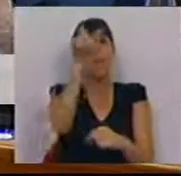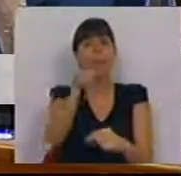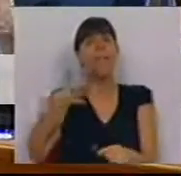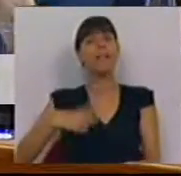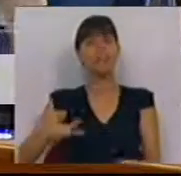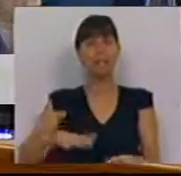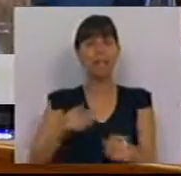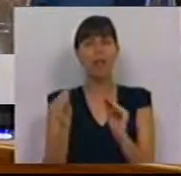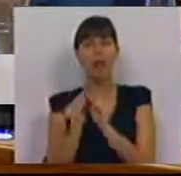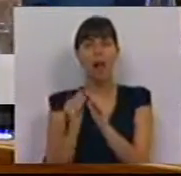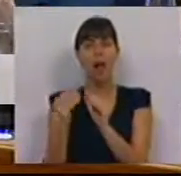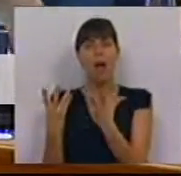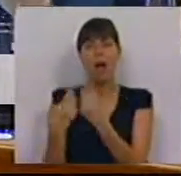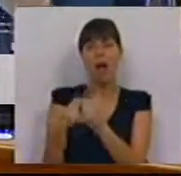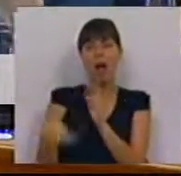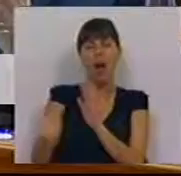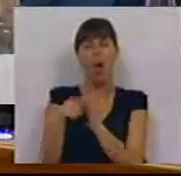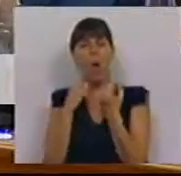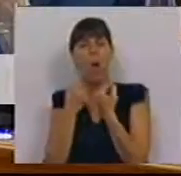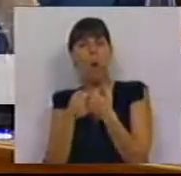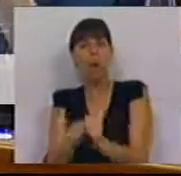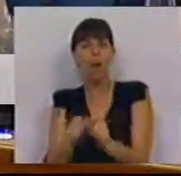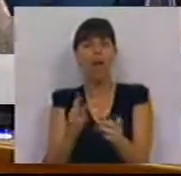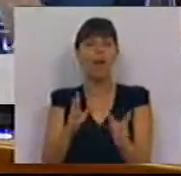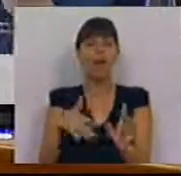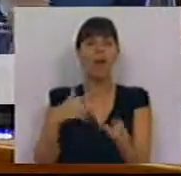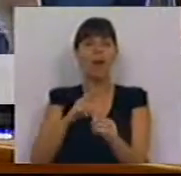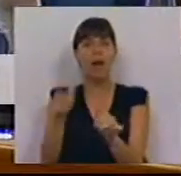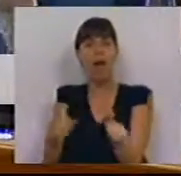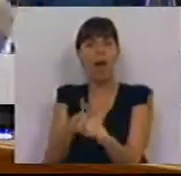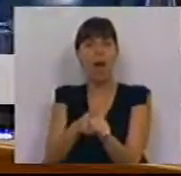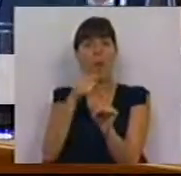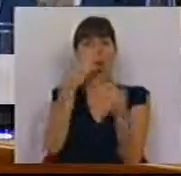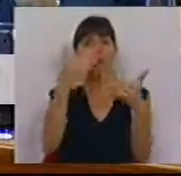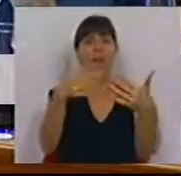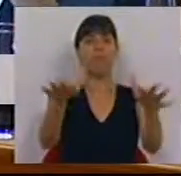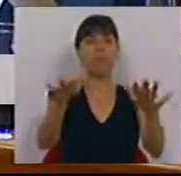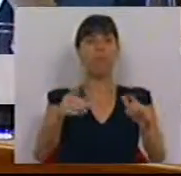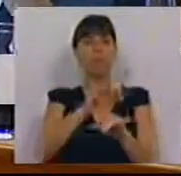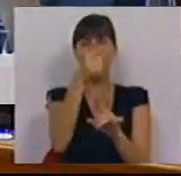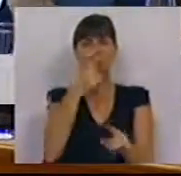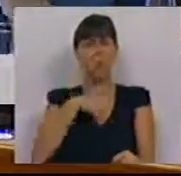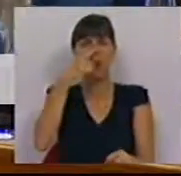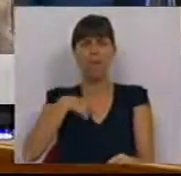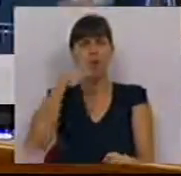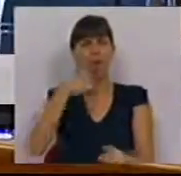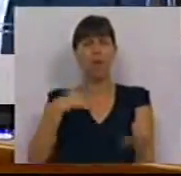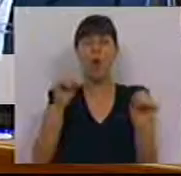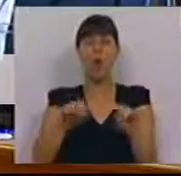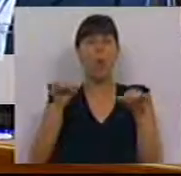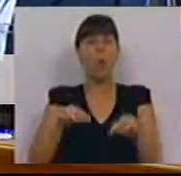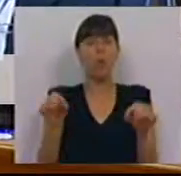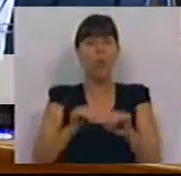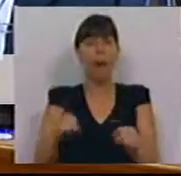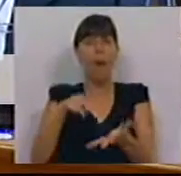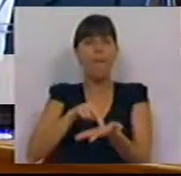quis arranjar votos expiatórios quis esconder desgraçadamente atrás de outros tudo isso falhou falhou não tem nada hoje